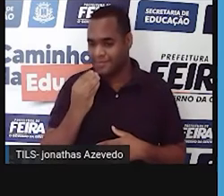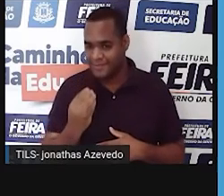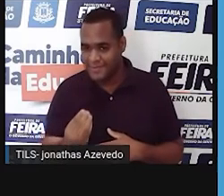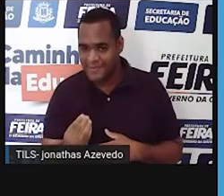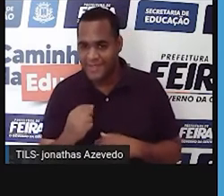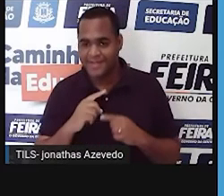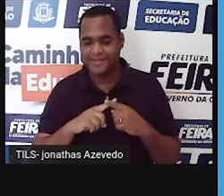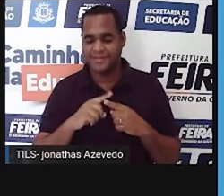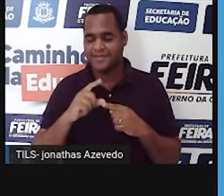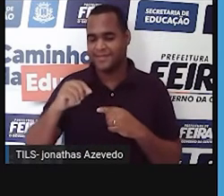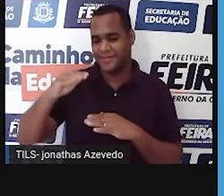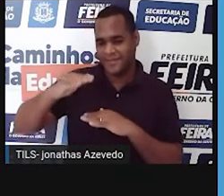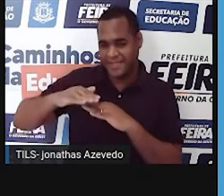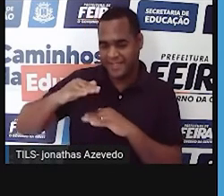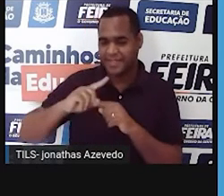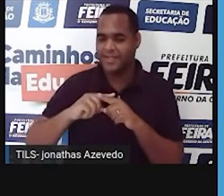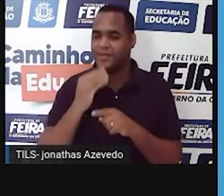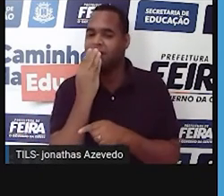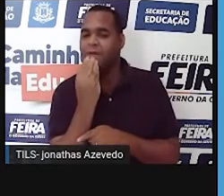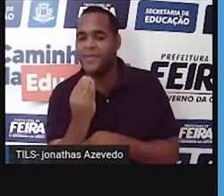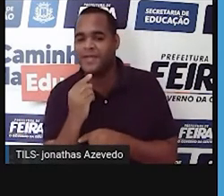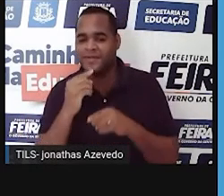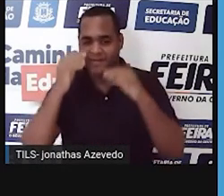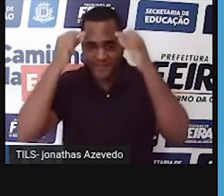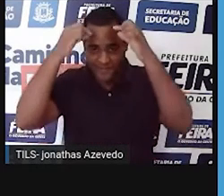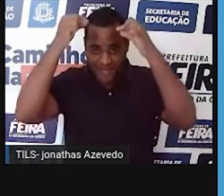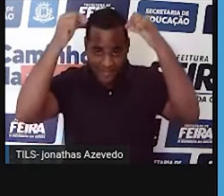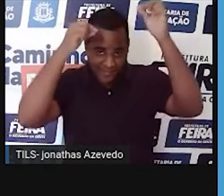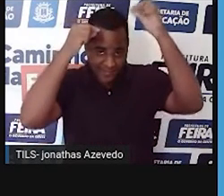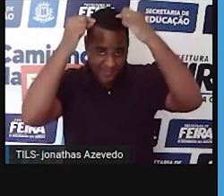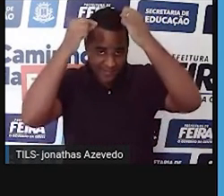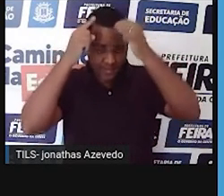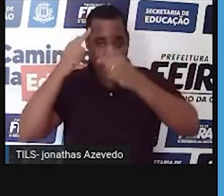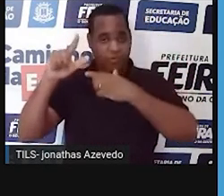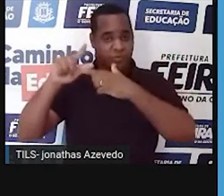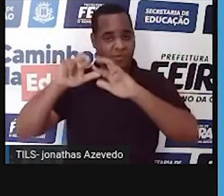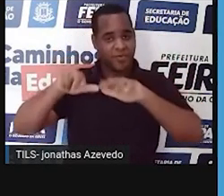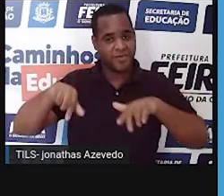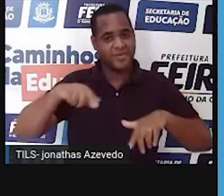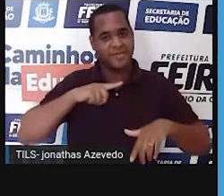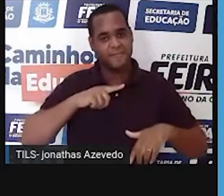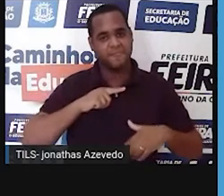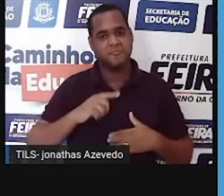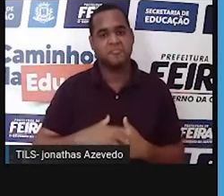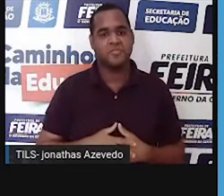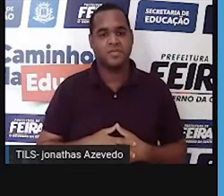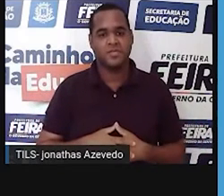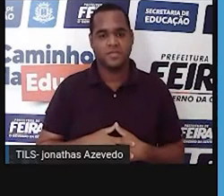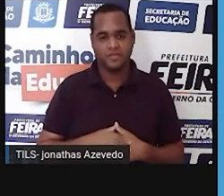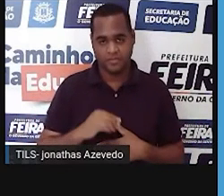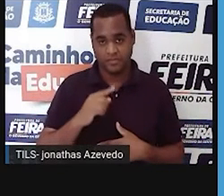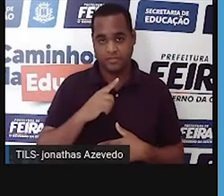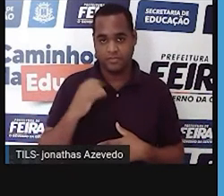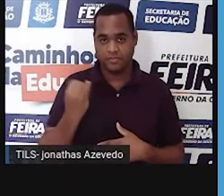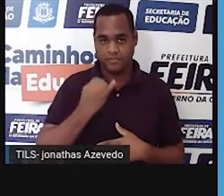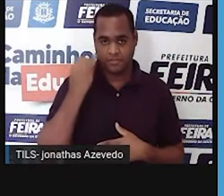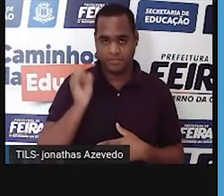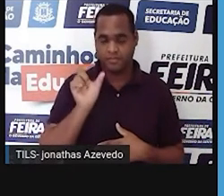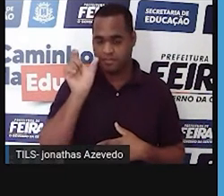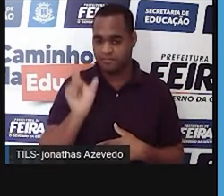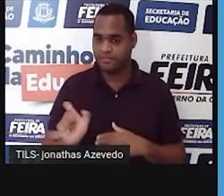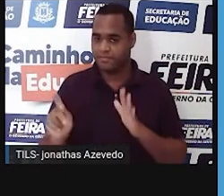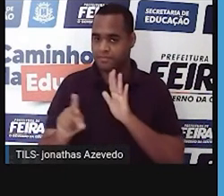Tamanduá-Mirim, Lobinho, o Veado-Mateiro, entre outras espécies. Mas tem algumas espécies que são bem